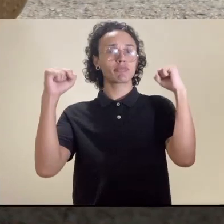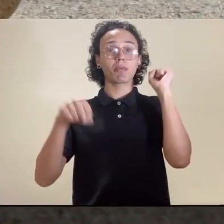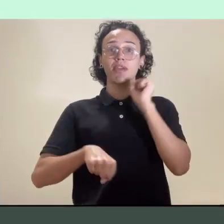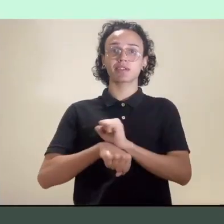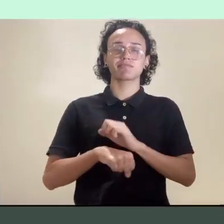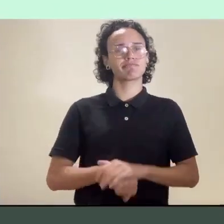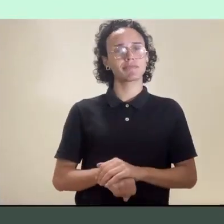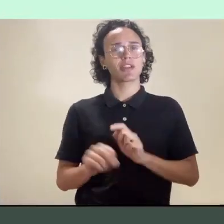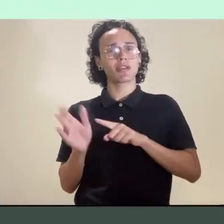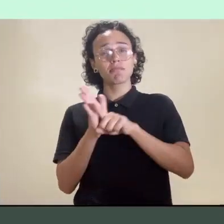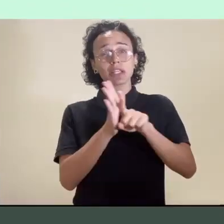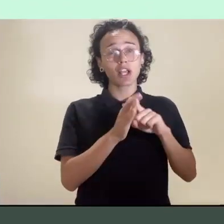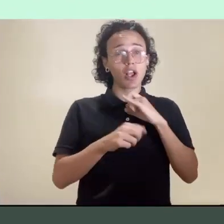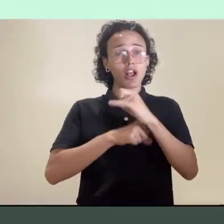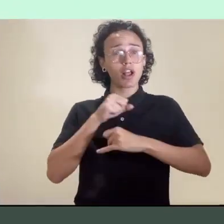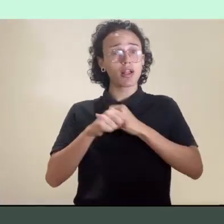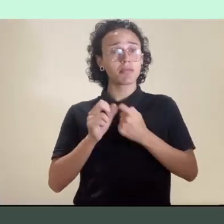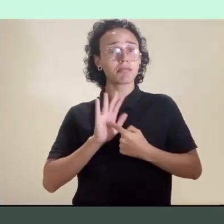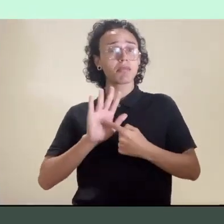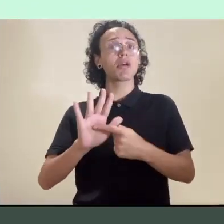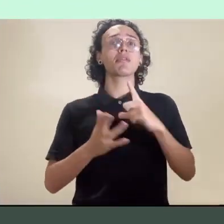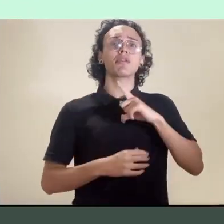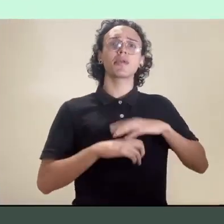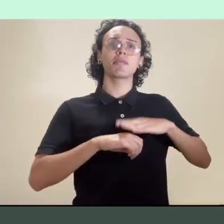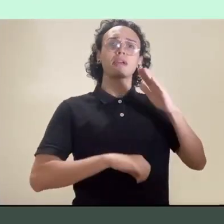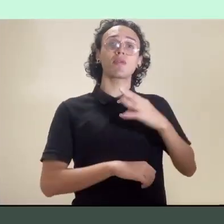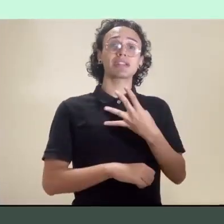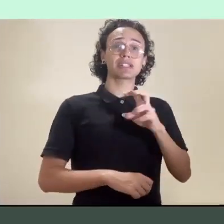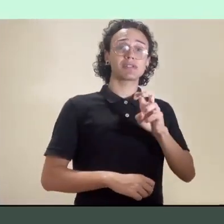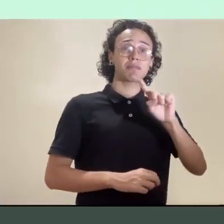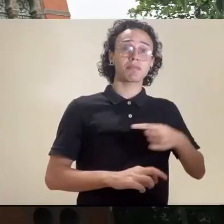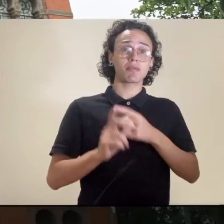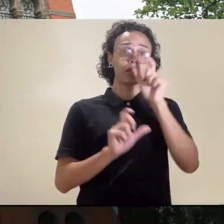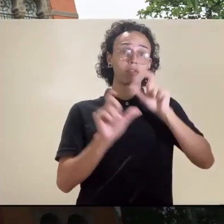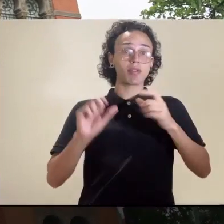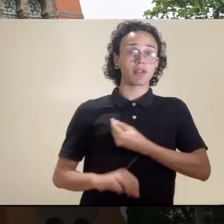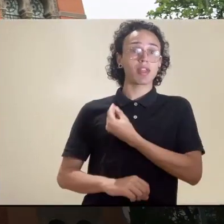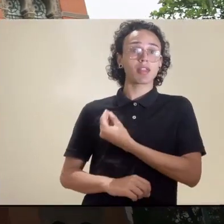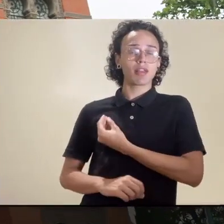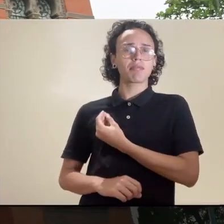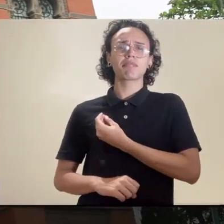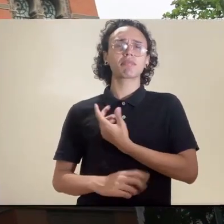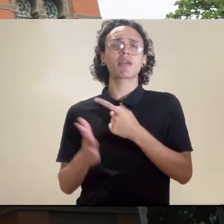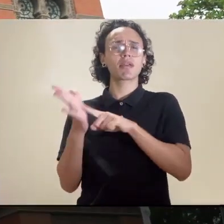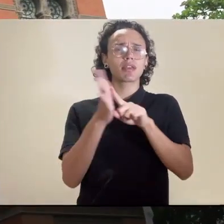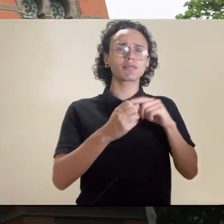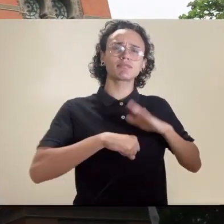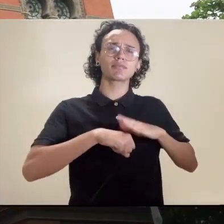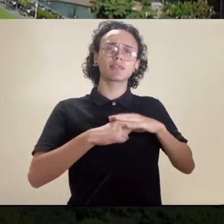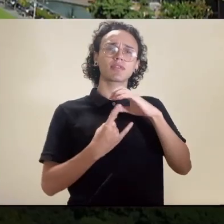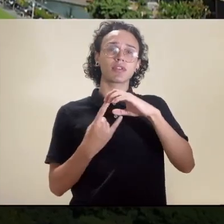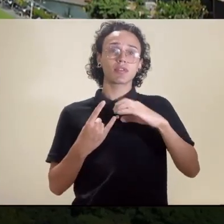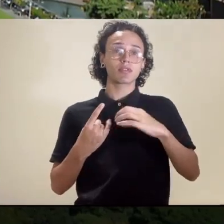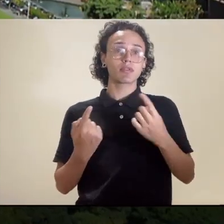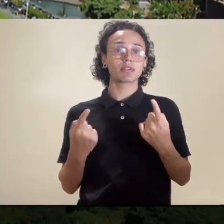É o que mostra uma pesquisa online com mais de 45 mil brasileiros, realizada pela Fundação Oswaldo Cruz,